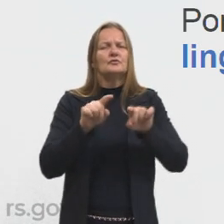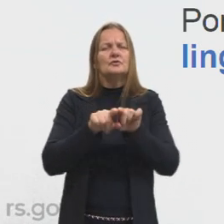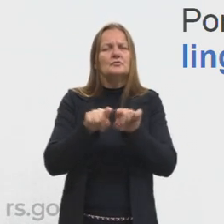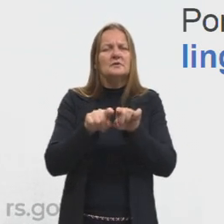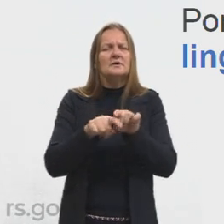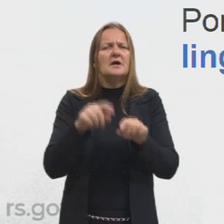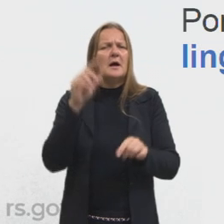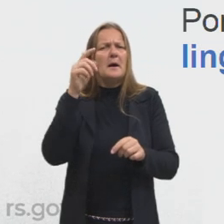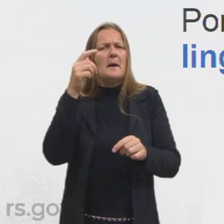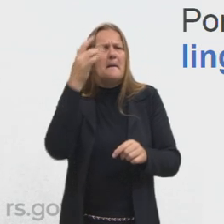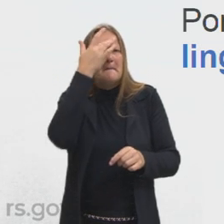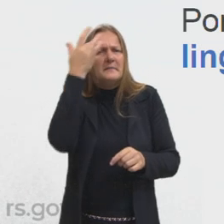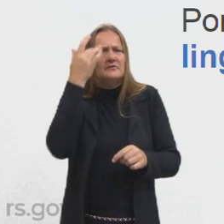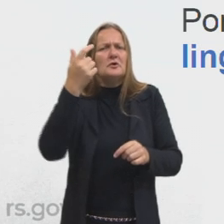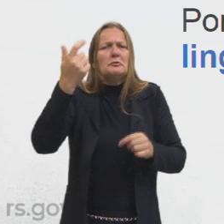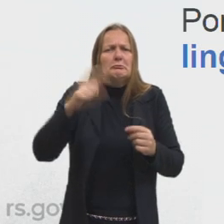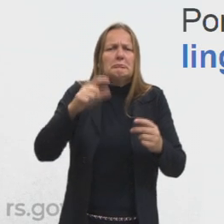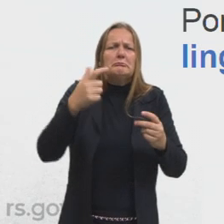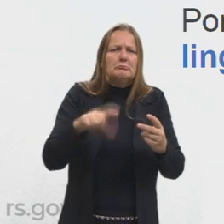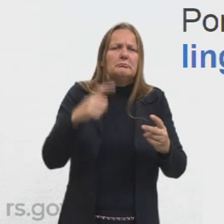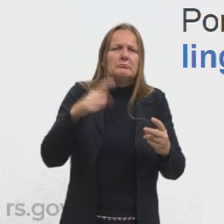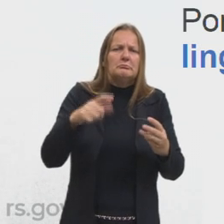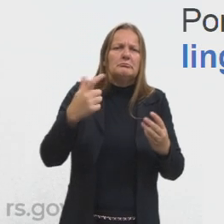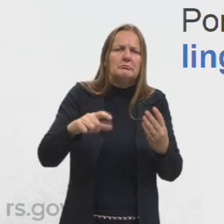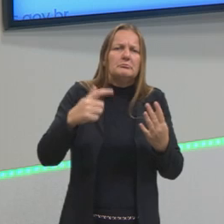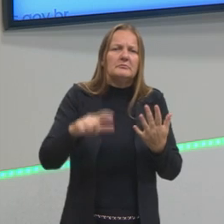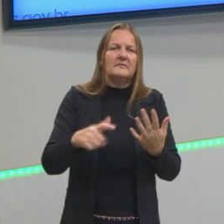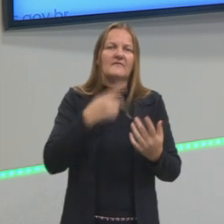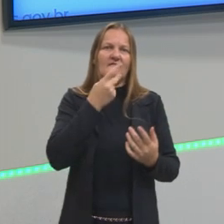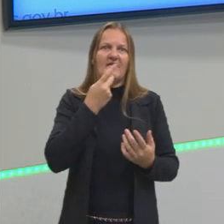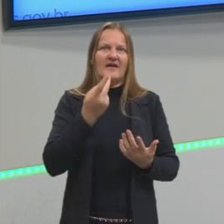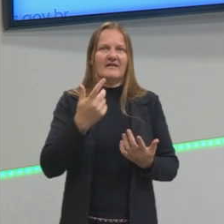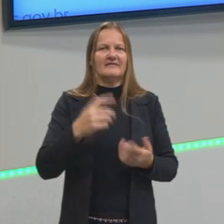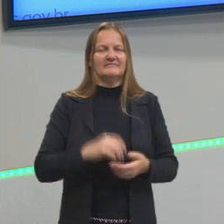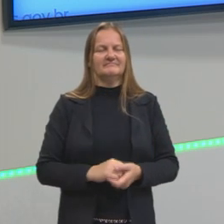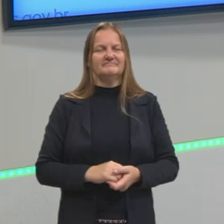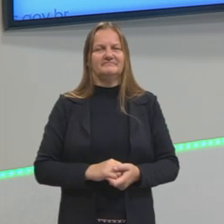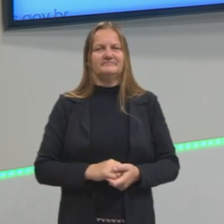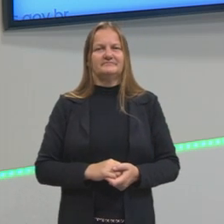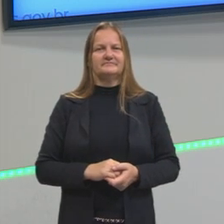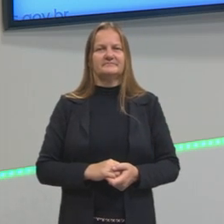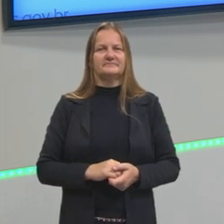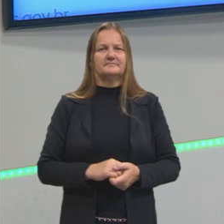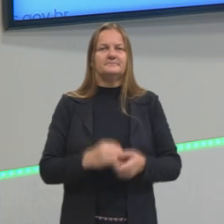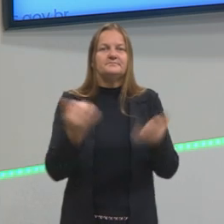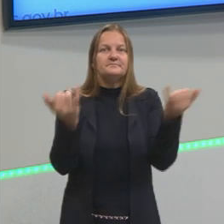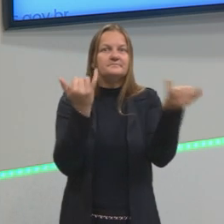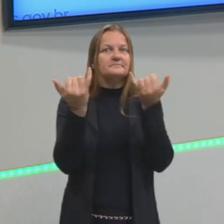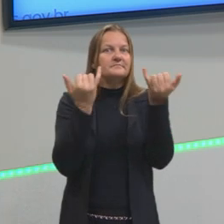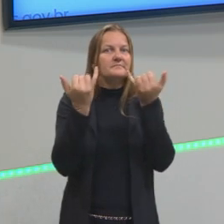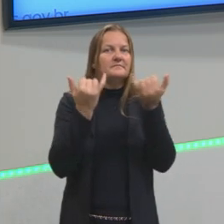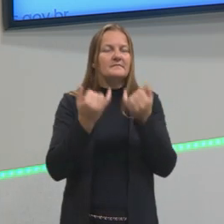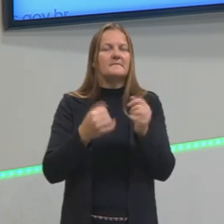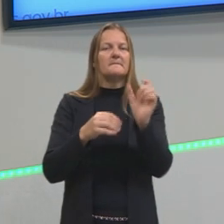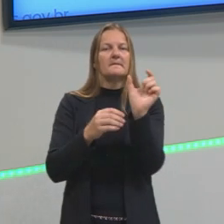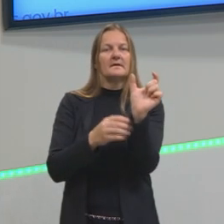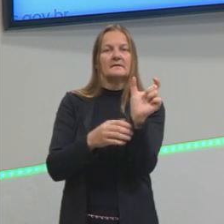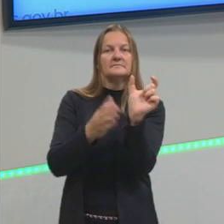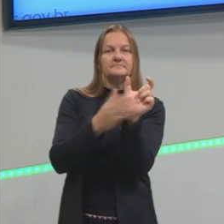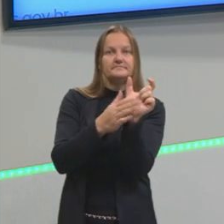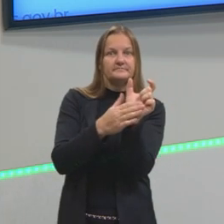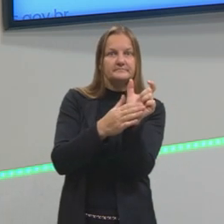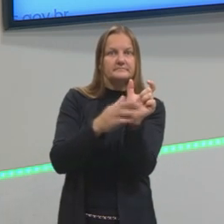para a transmissão das mensagens. Então, gente, se lá na denotação